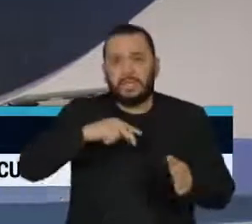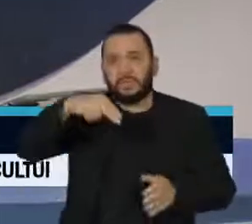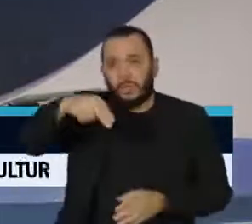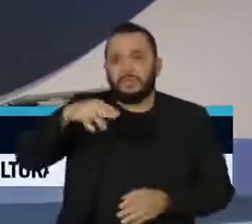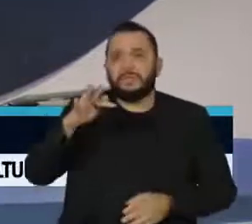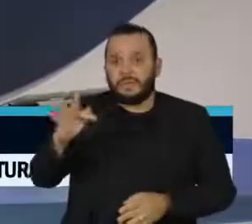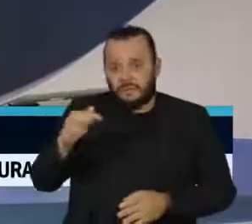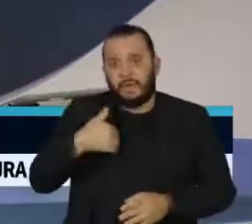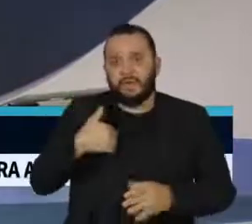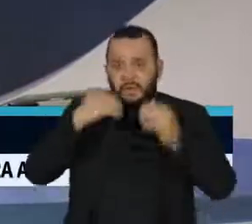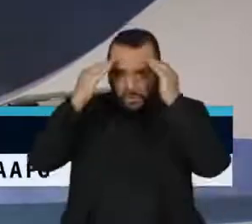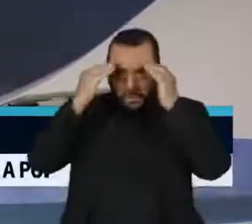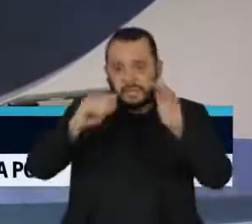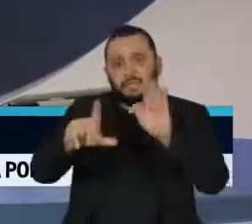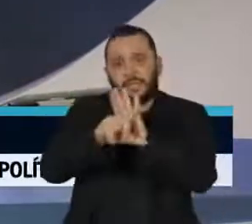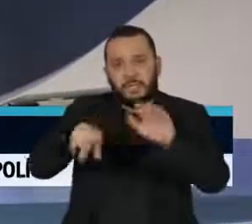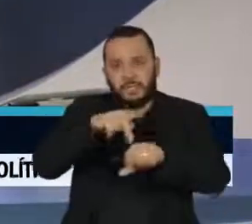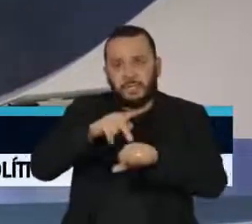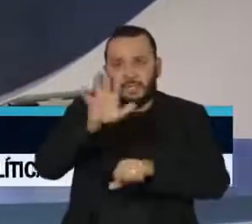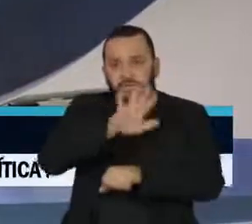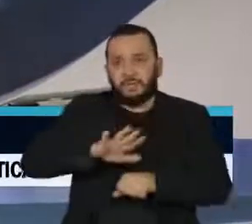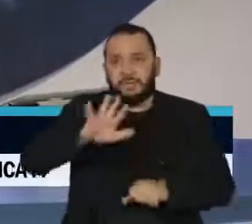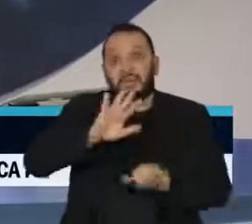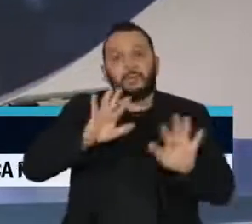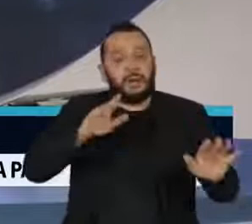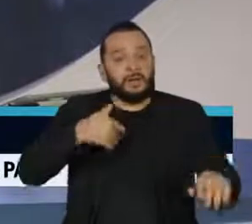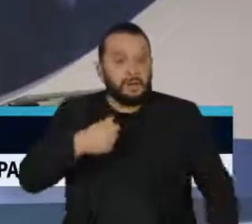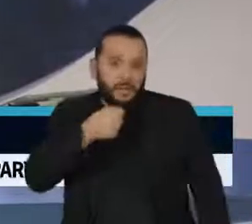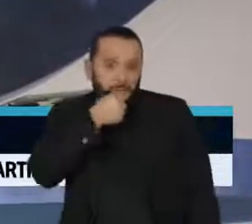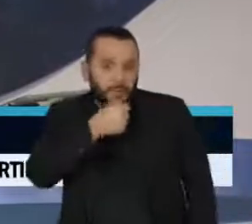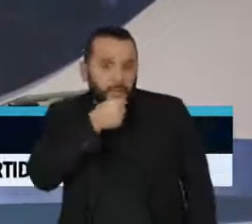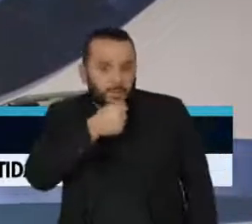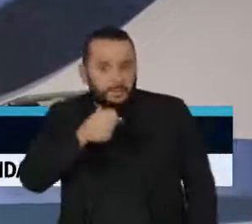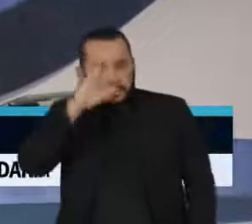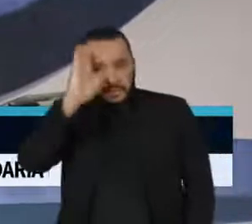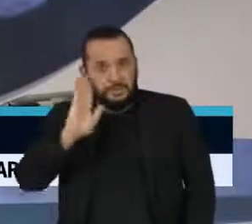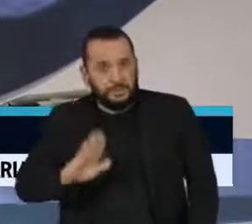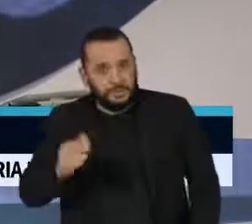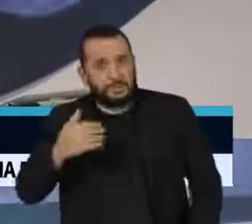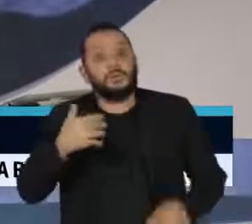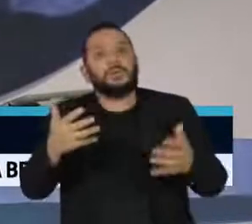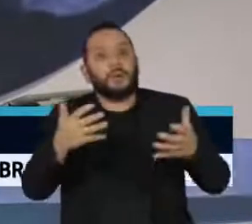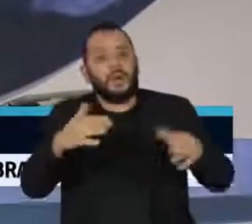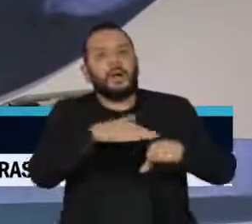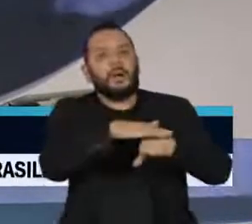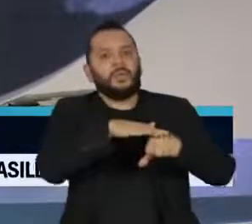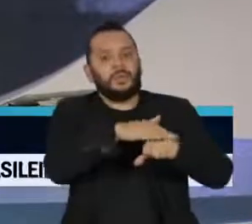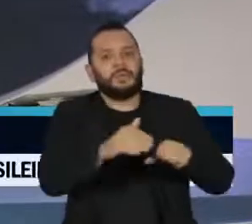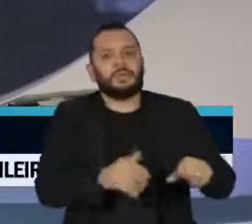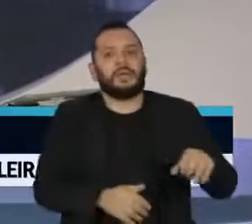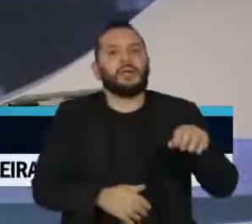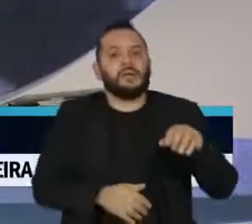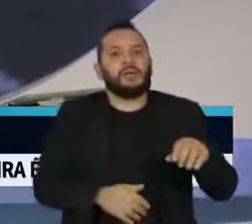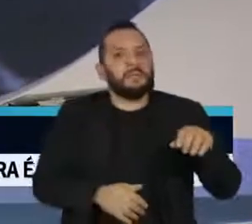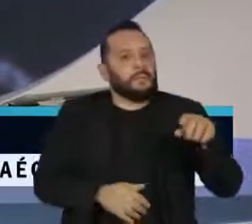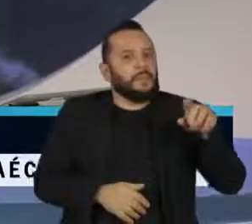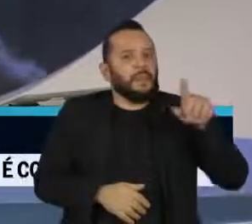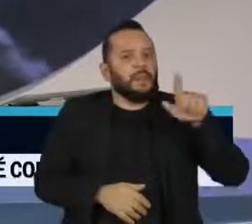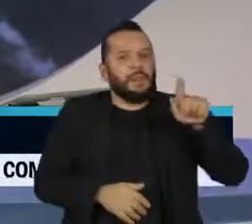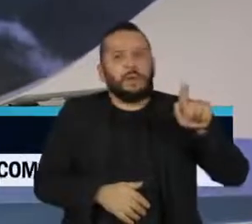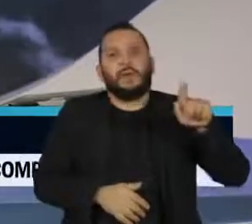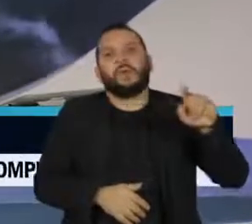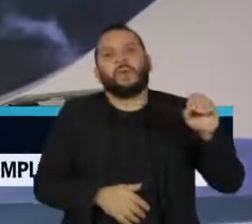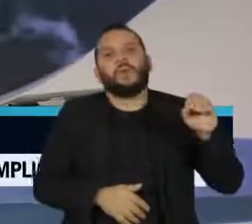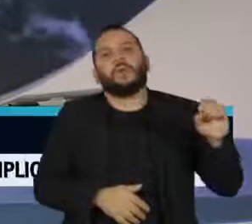regulamentação nacional. Já o Repórter Brasil informou que procurou insistentemente a D-Gold, DTVM, e que tem e-mail de